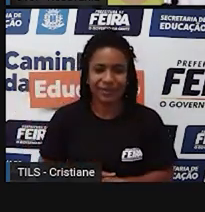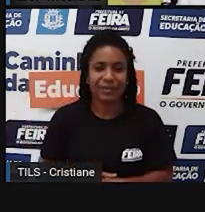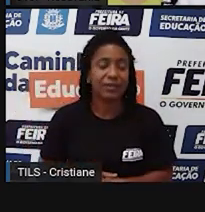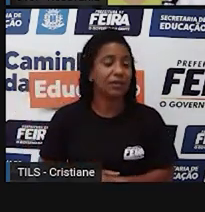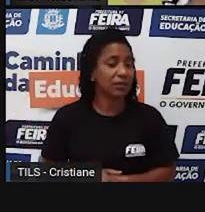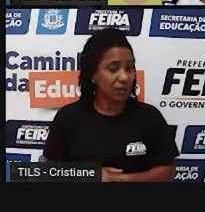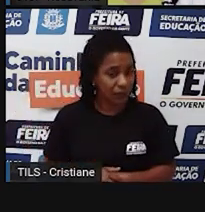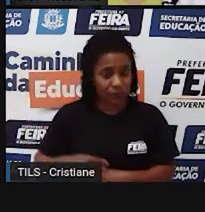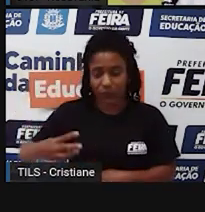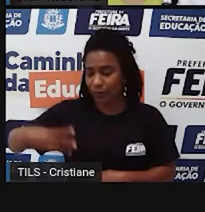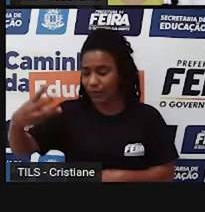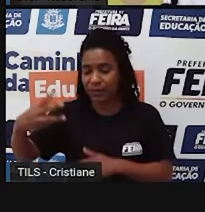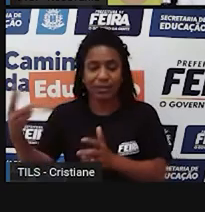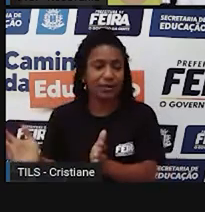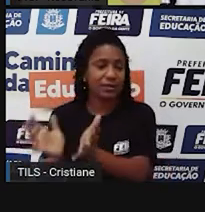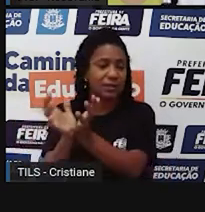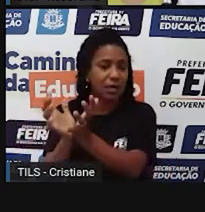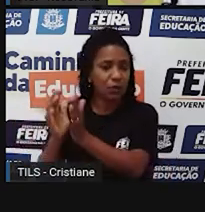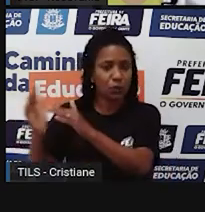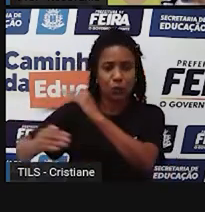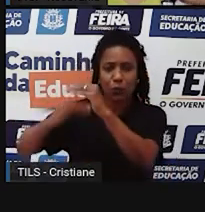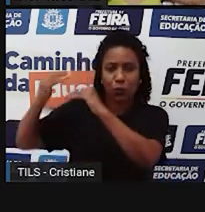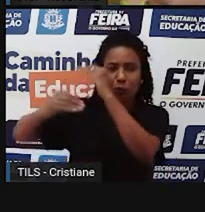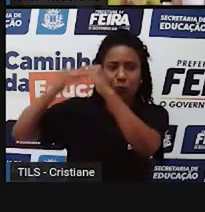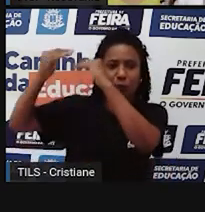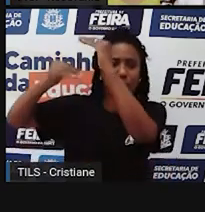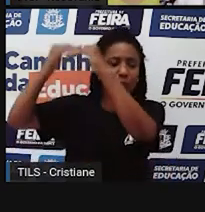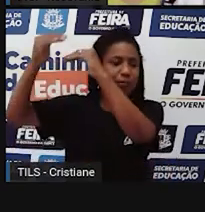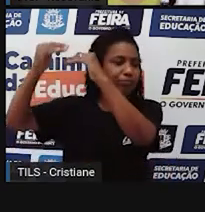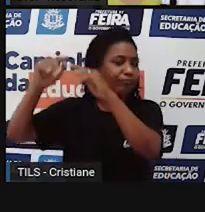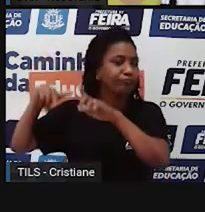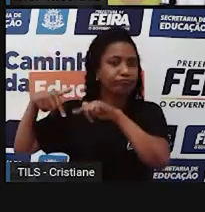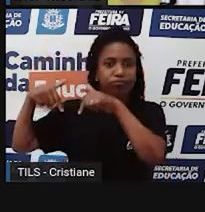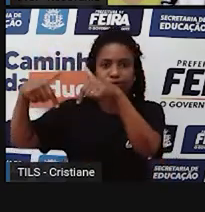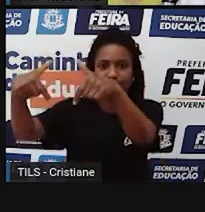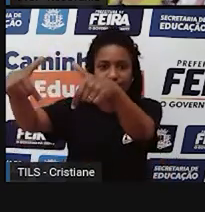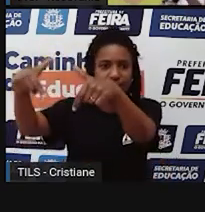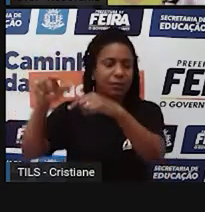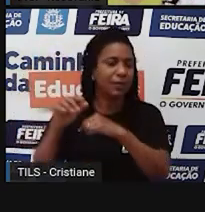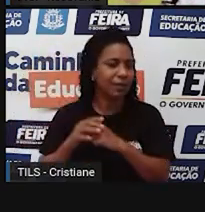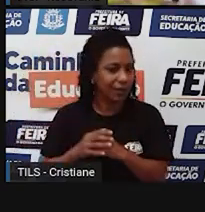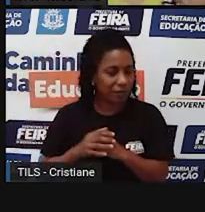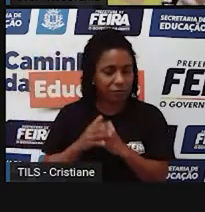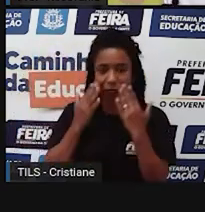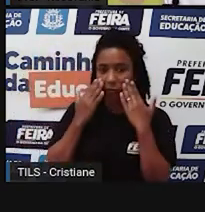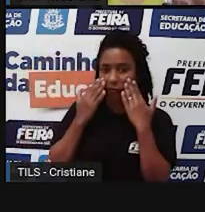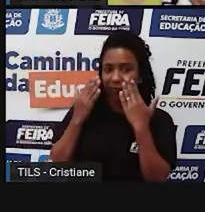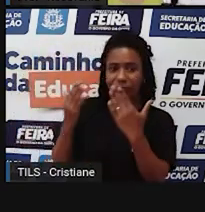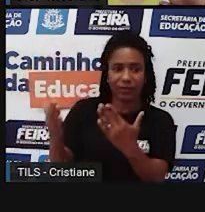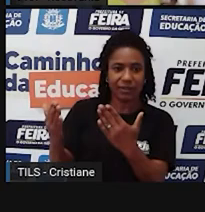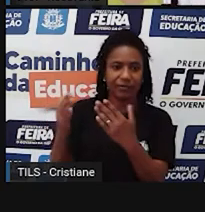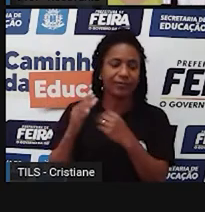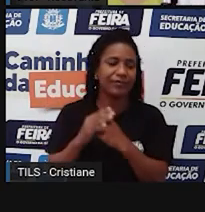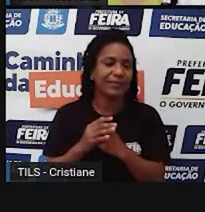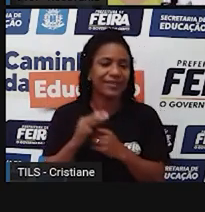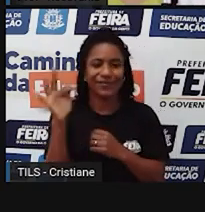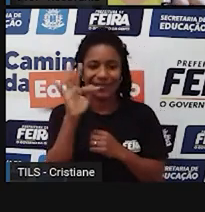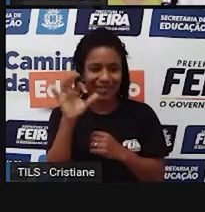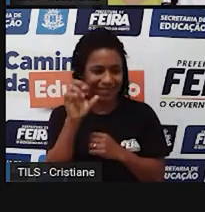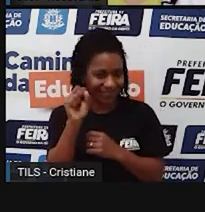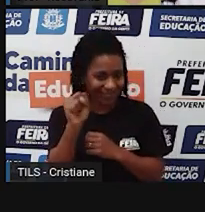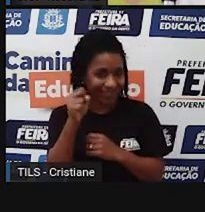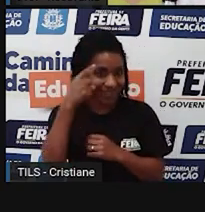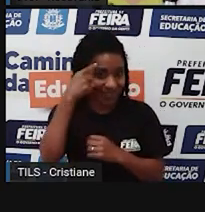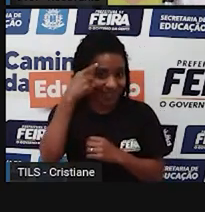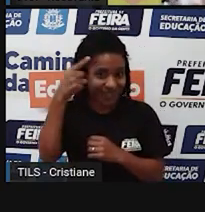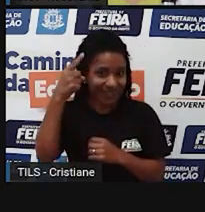terciário, ele é visto, principalmente a nossa cidade, que nasceu nessa condição já,